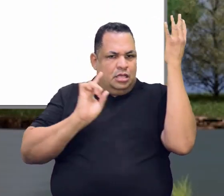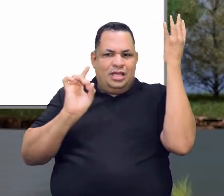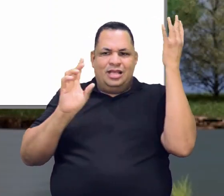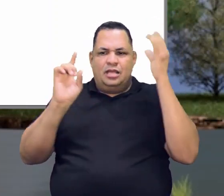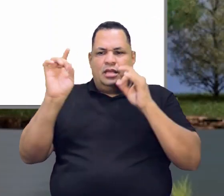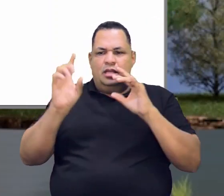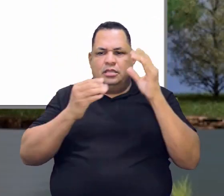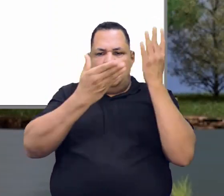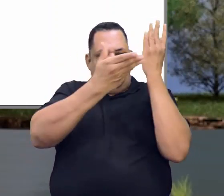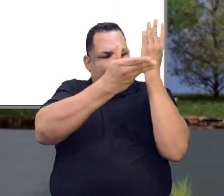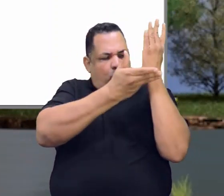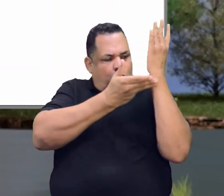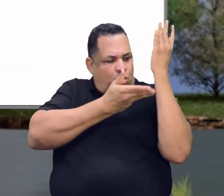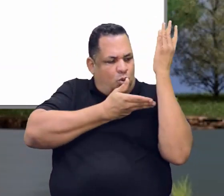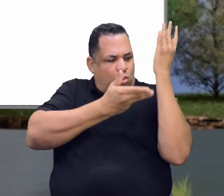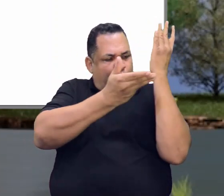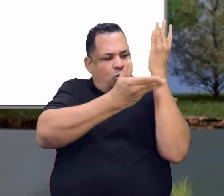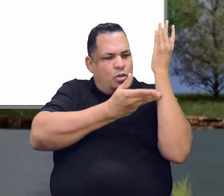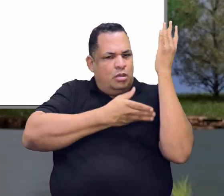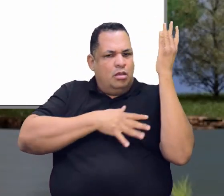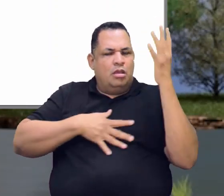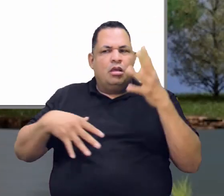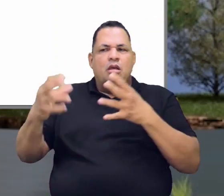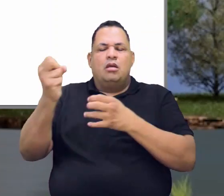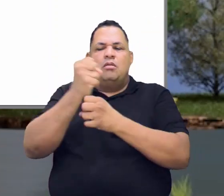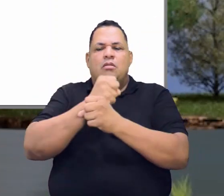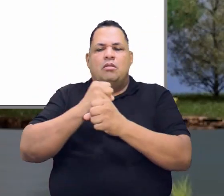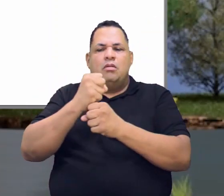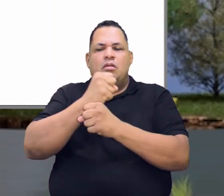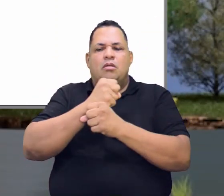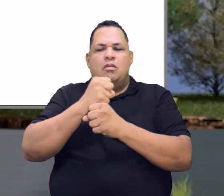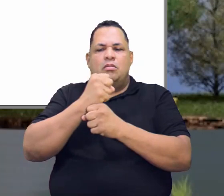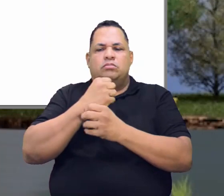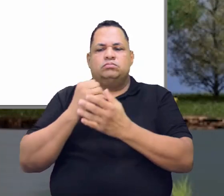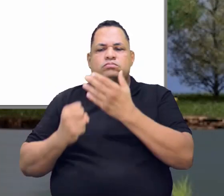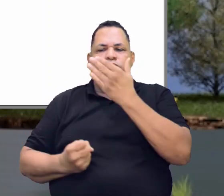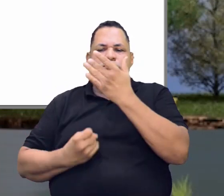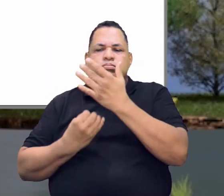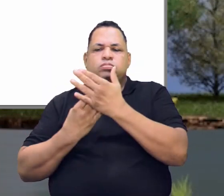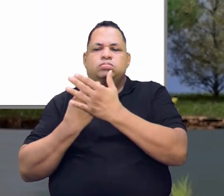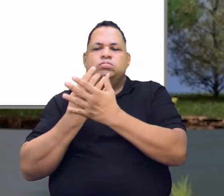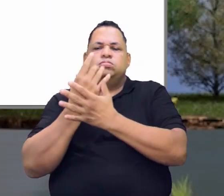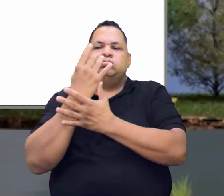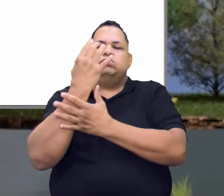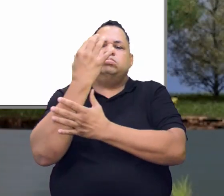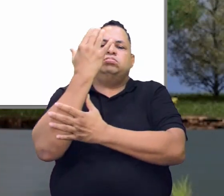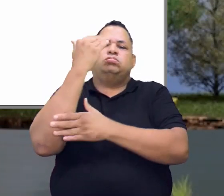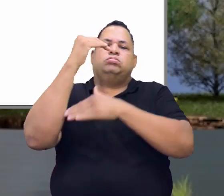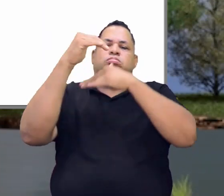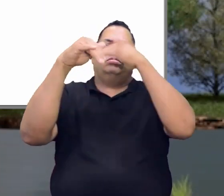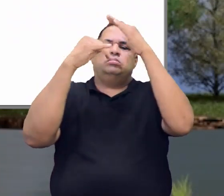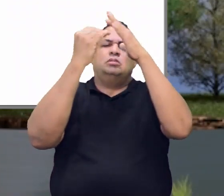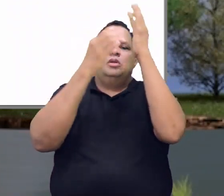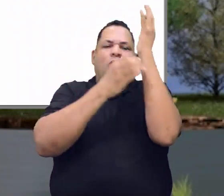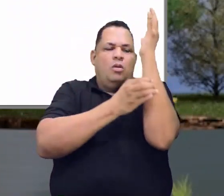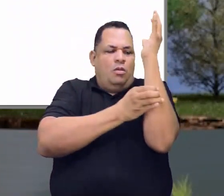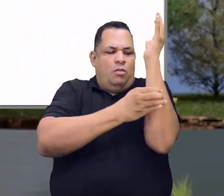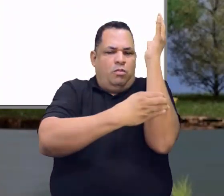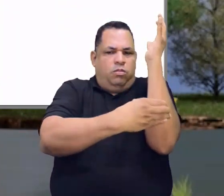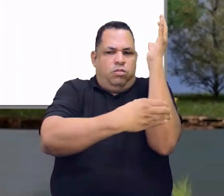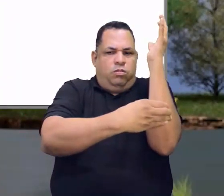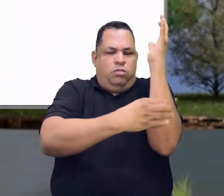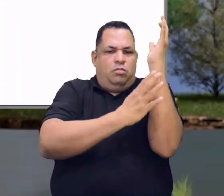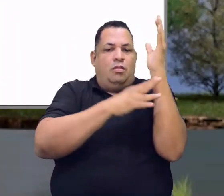anel daquele corresponde anos. É que ela vai enlarguecendo e crescendo. A